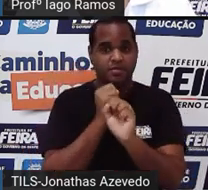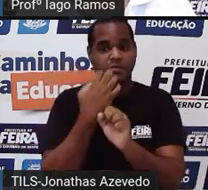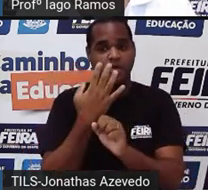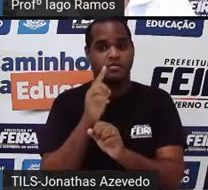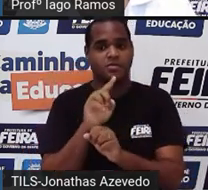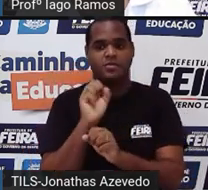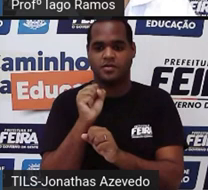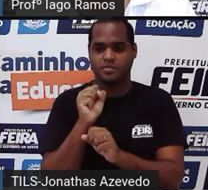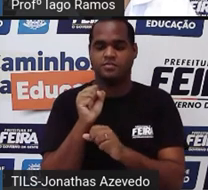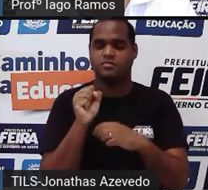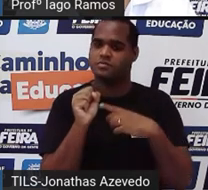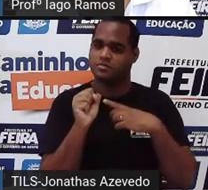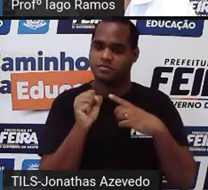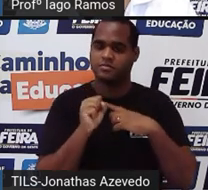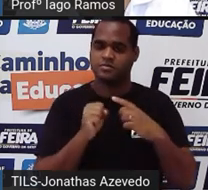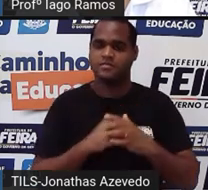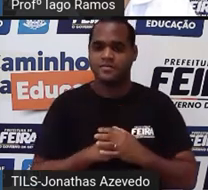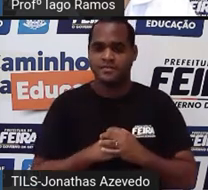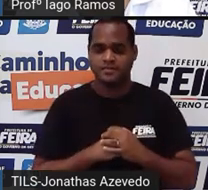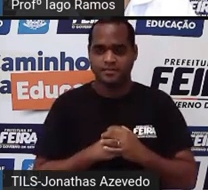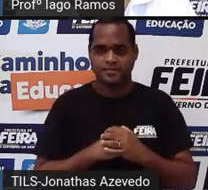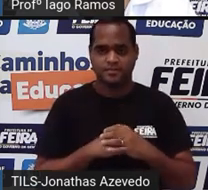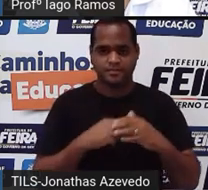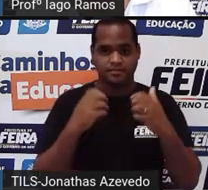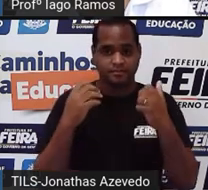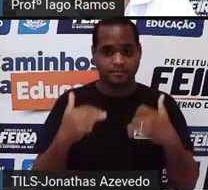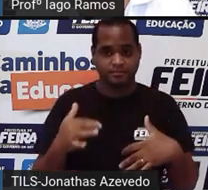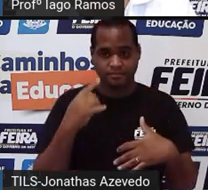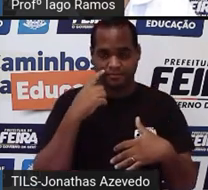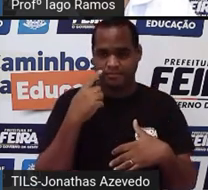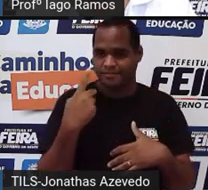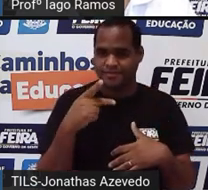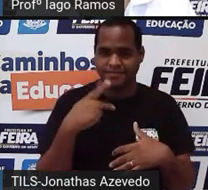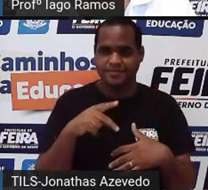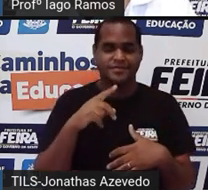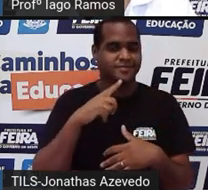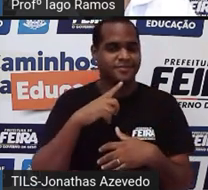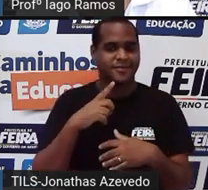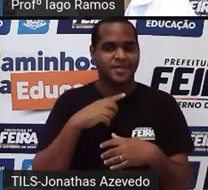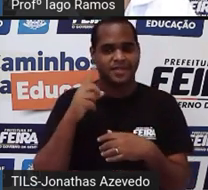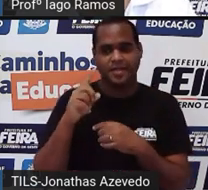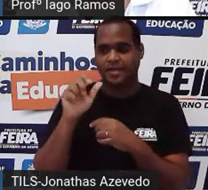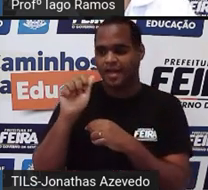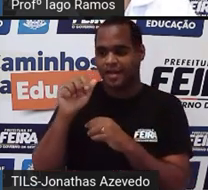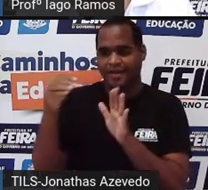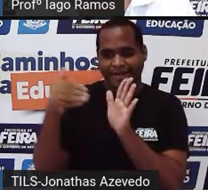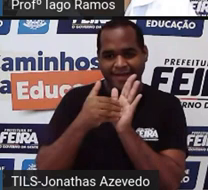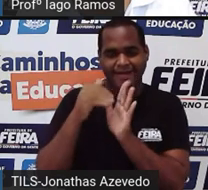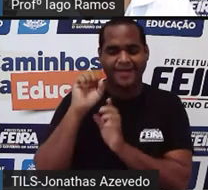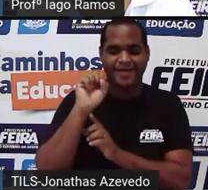,8, que é correspondente, na pequena, a esse lado que vai de A até E.